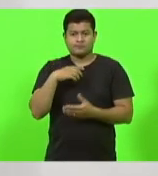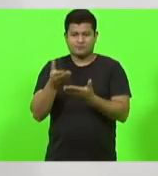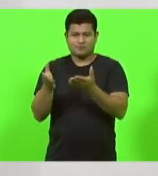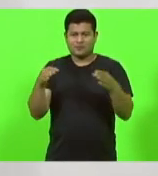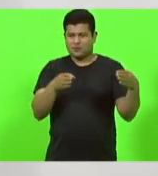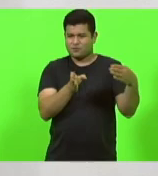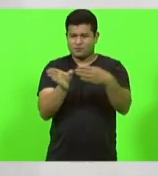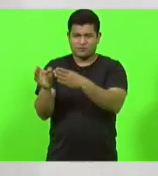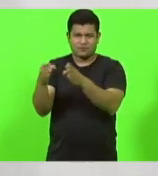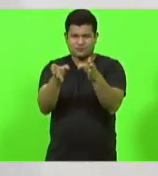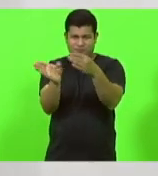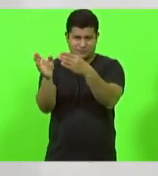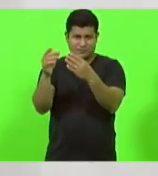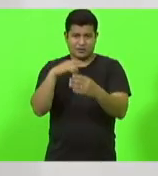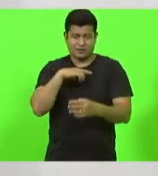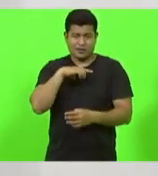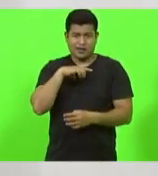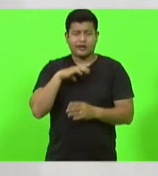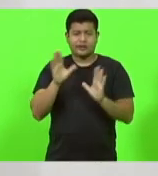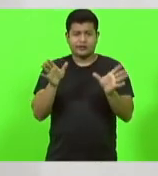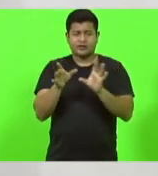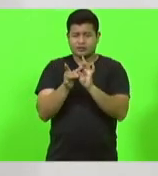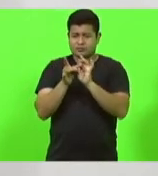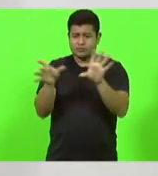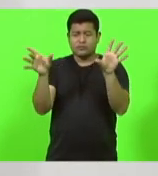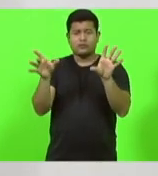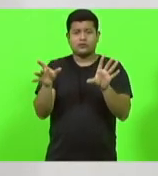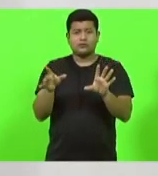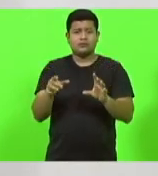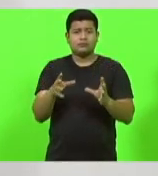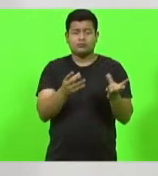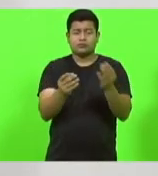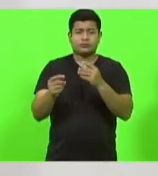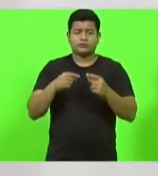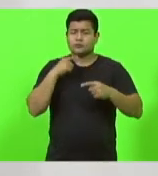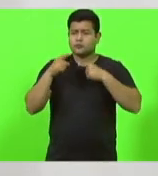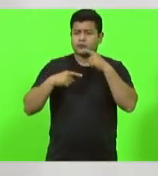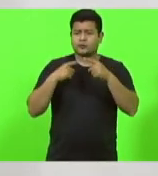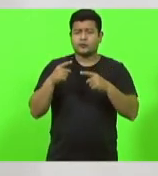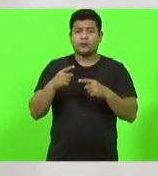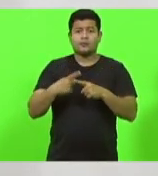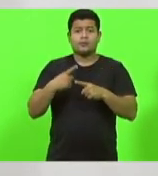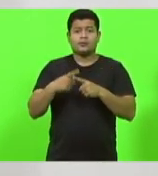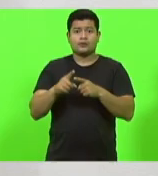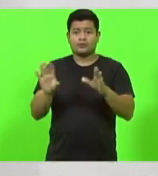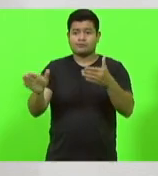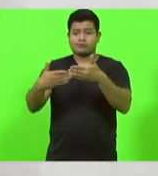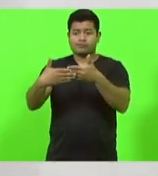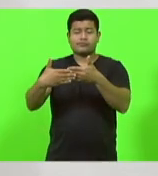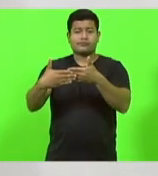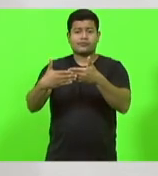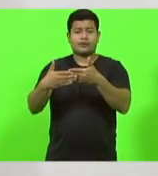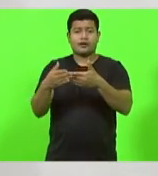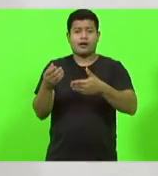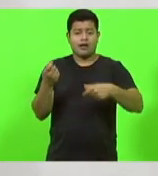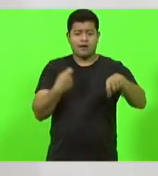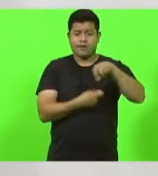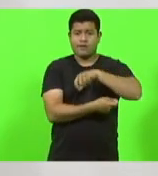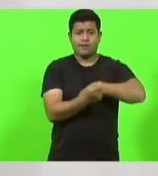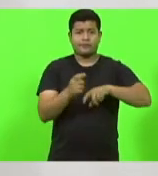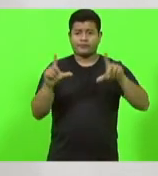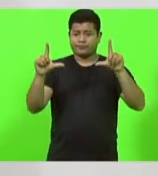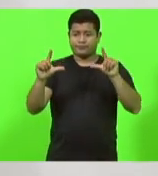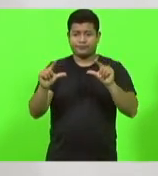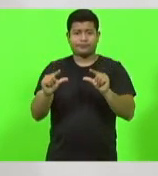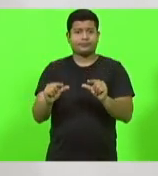incerteza nos negócios, deputado Marços. Por quê? Porque quando a Serra é fechada, a economia também se fecha junto uma